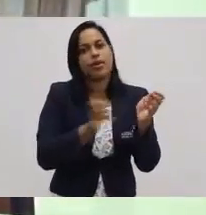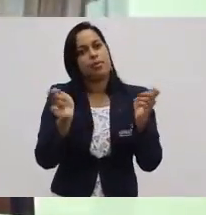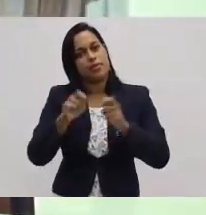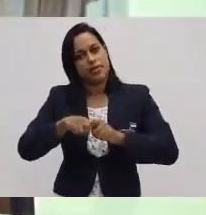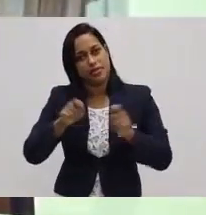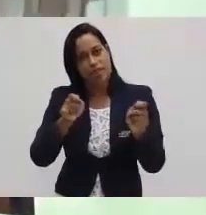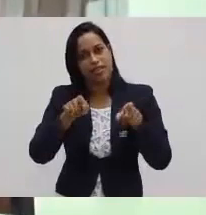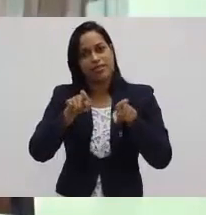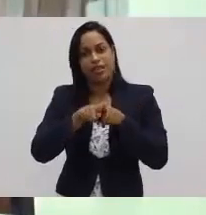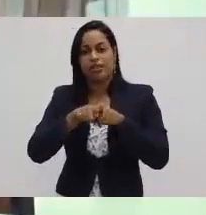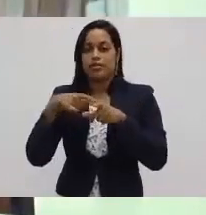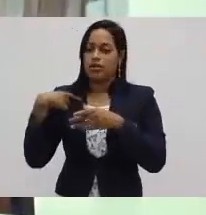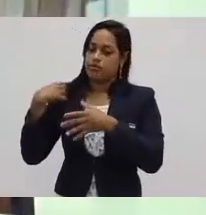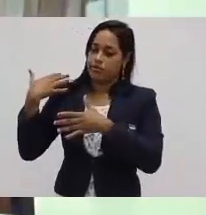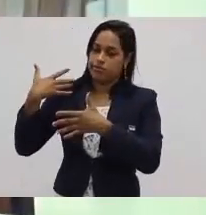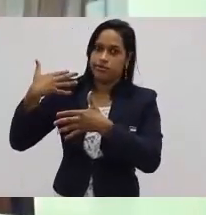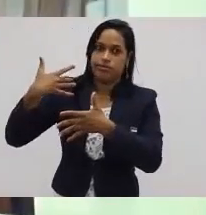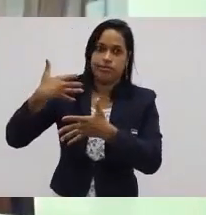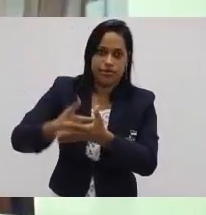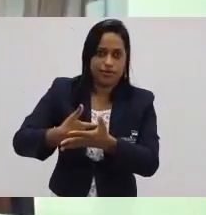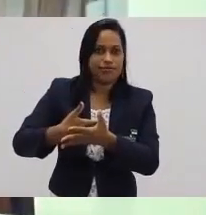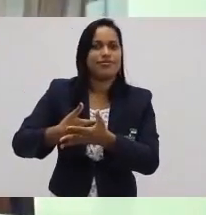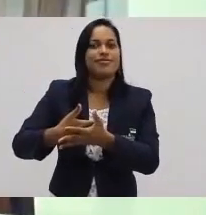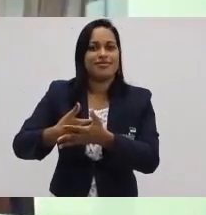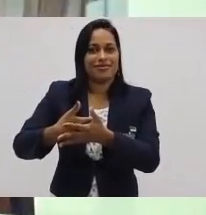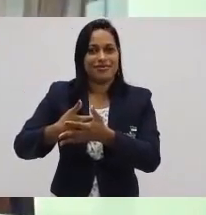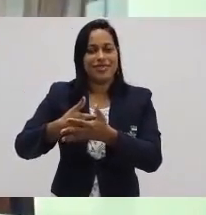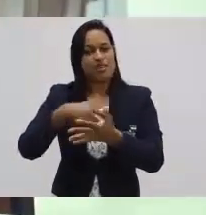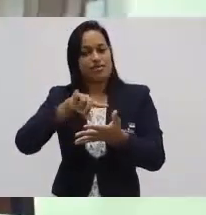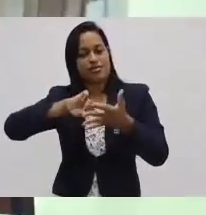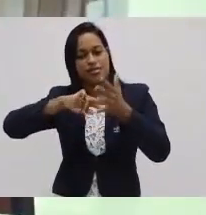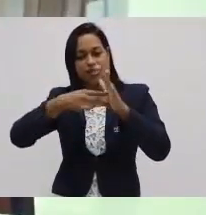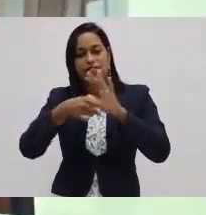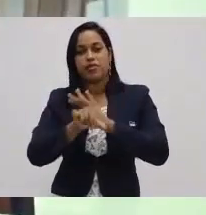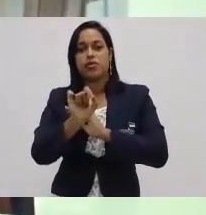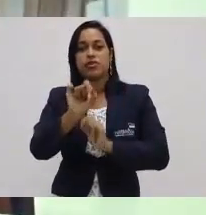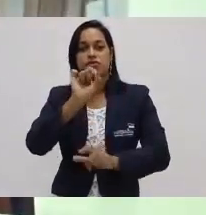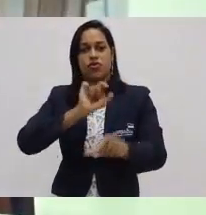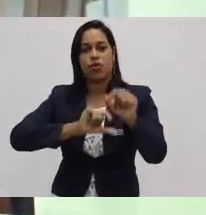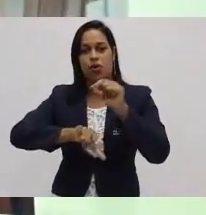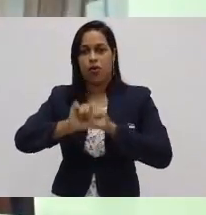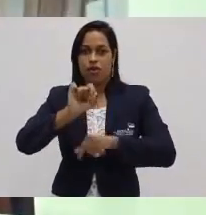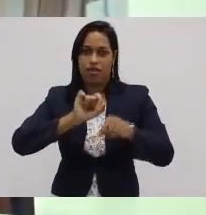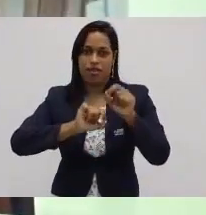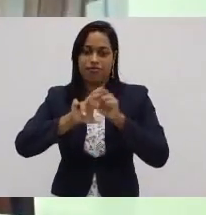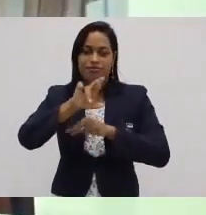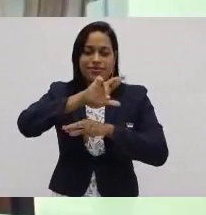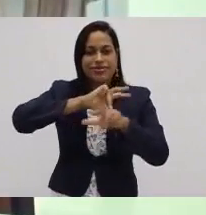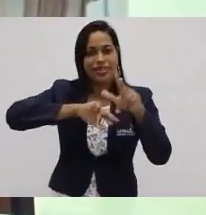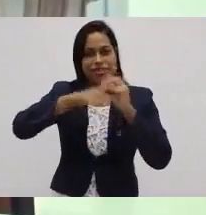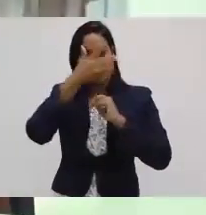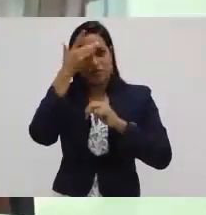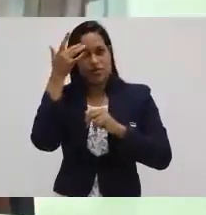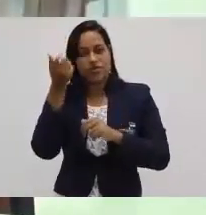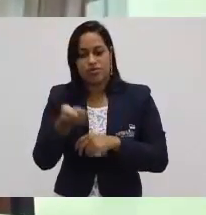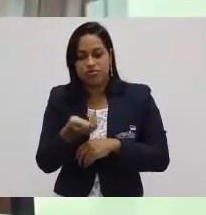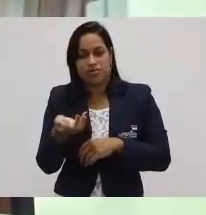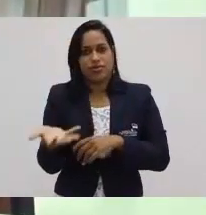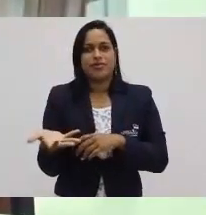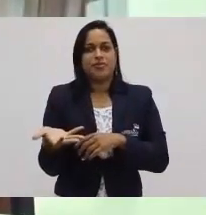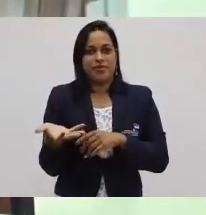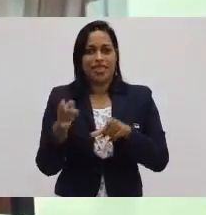tempo e levava um bom custo. Muita gente em produção, muito tempo em produção, significa alto custo.